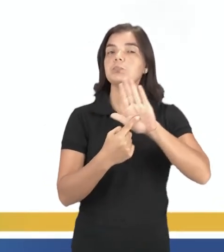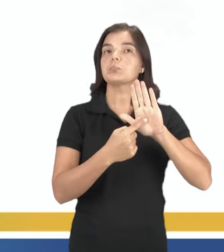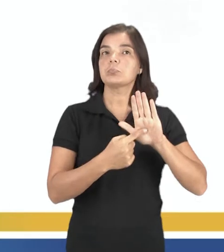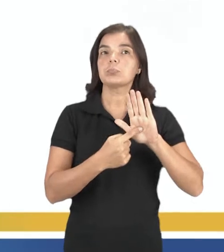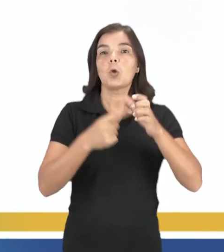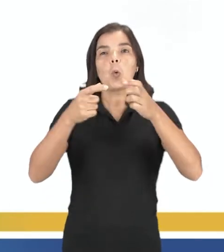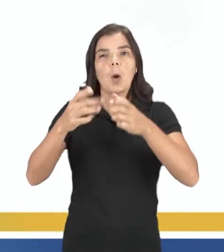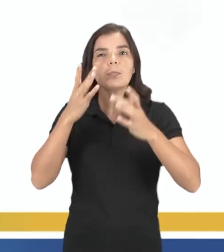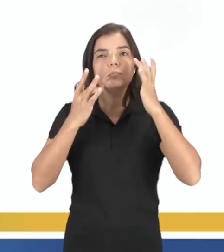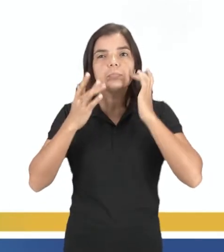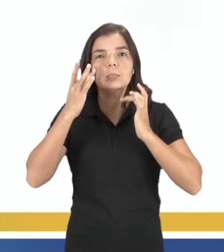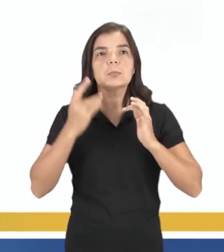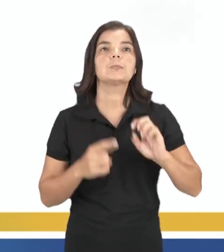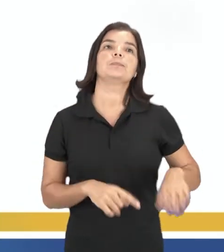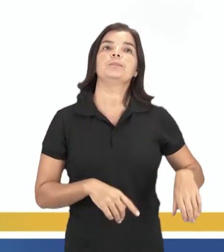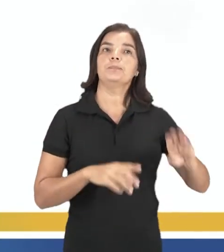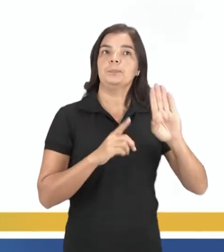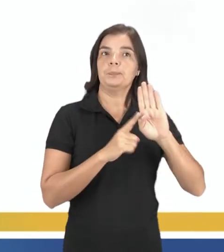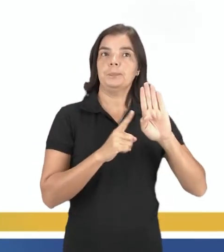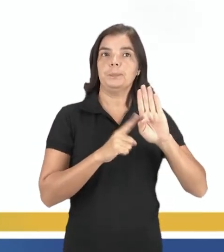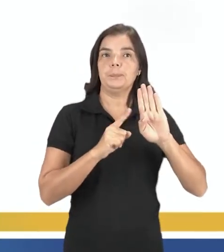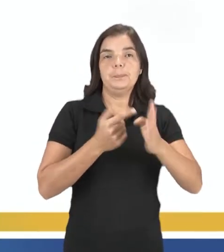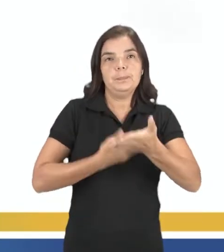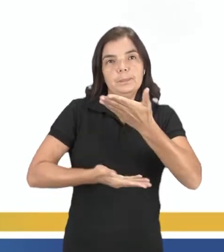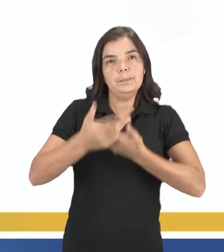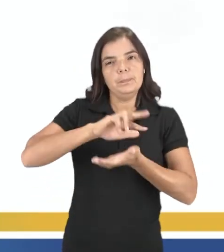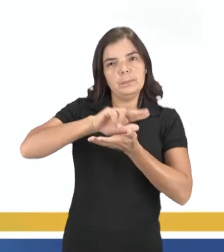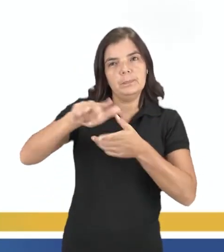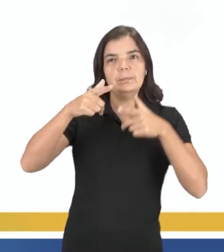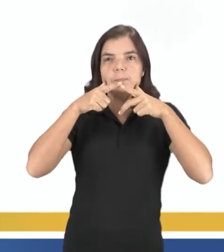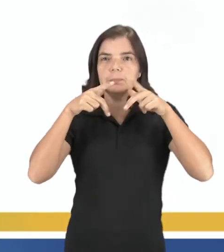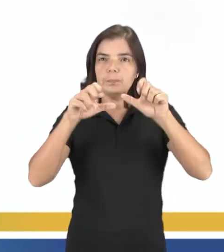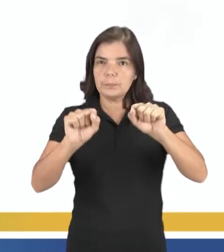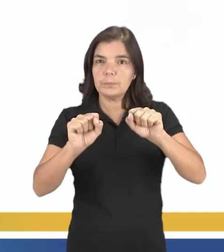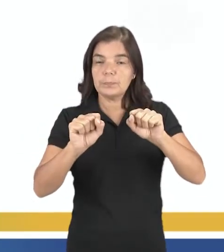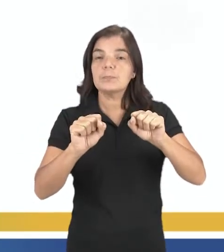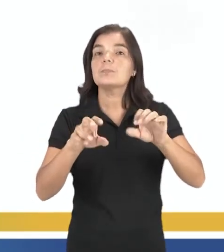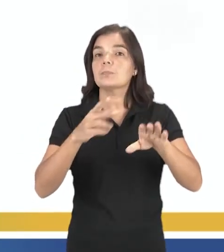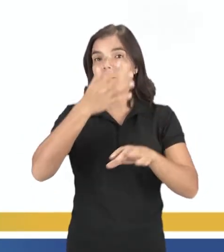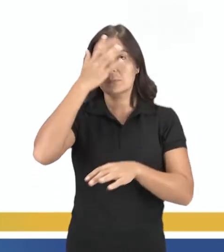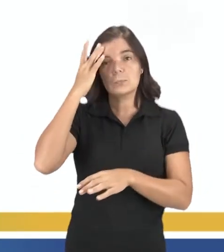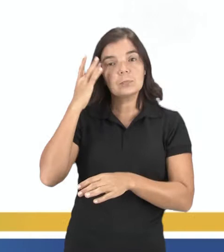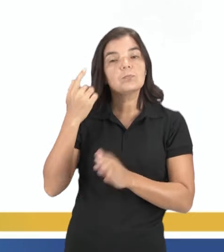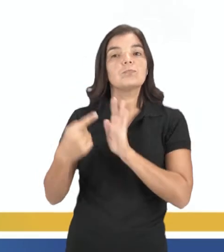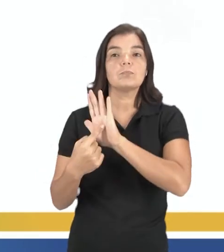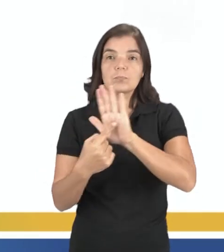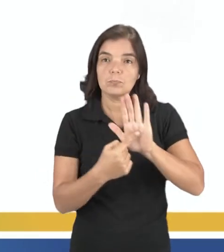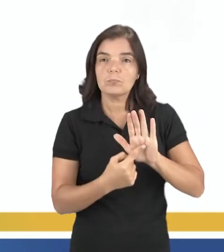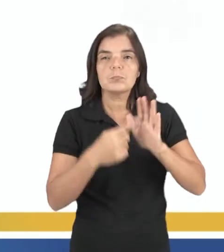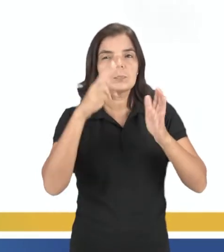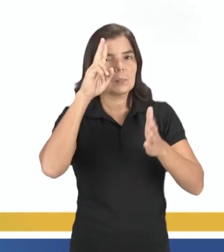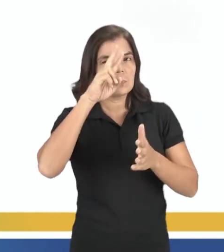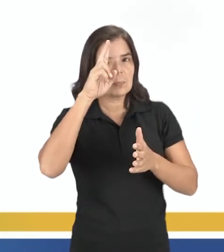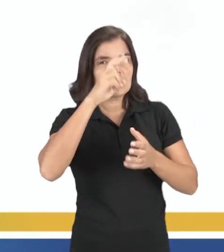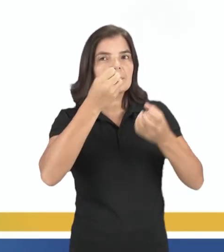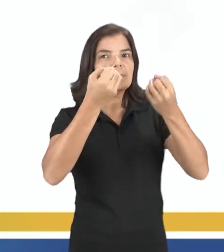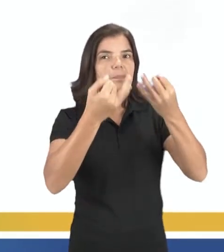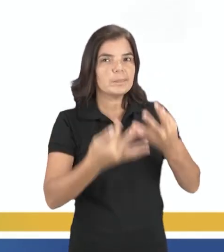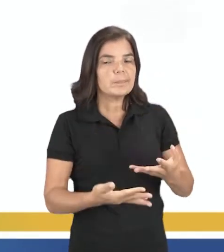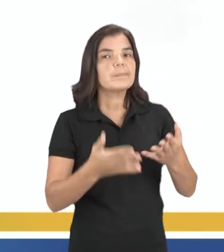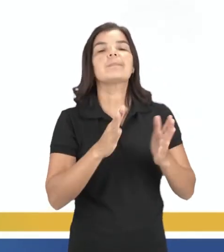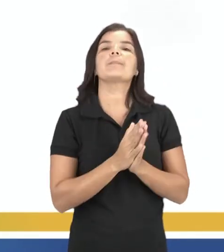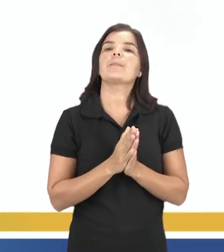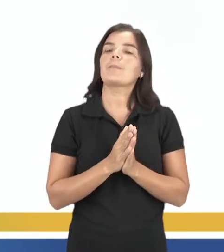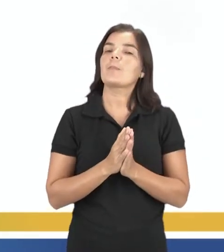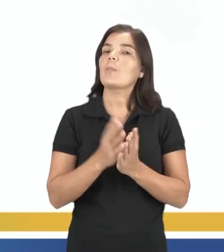espaço teatral? Letra B, a integração de diversas linguagens artísticas? Vamos lembrar lá do conceito, né? Da